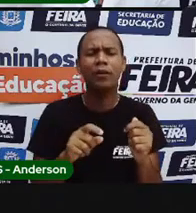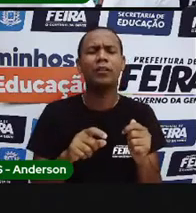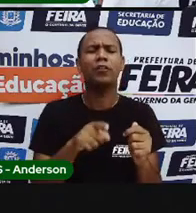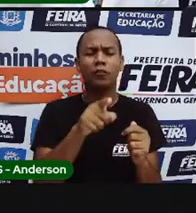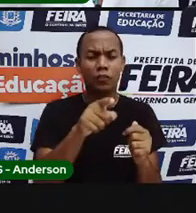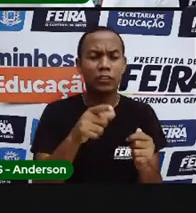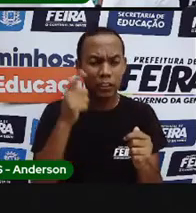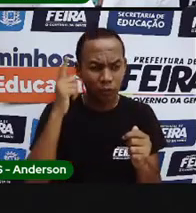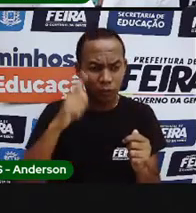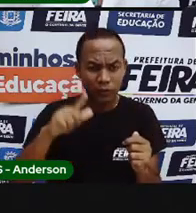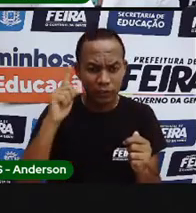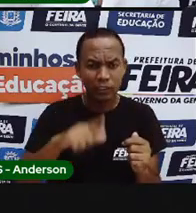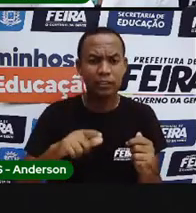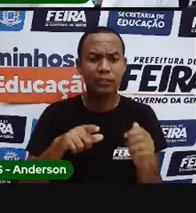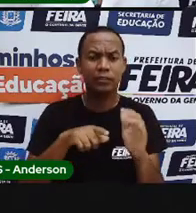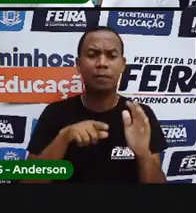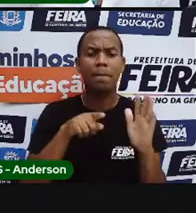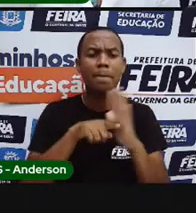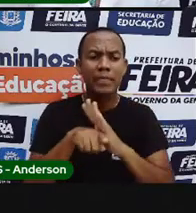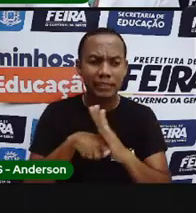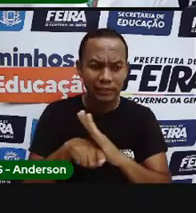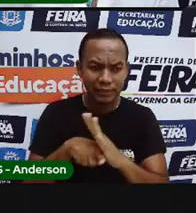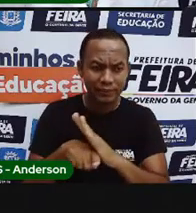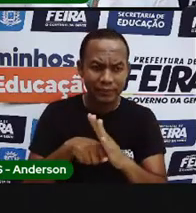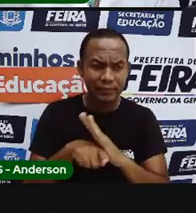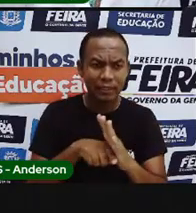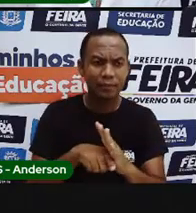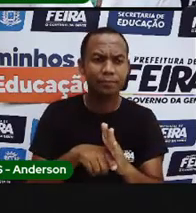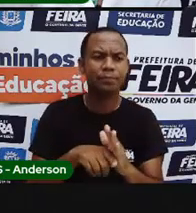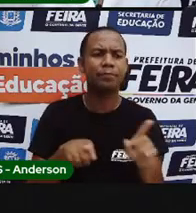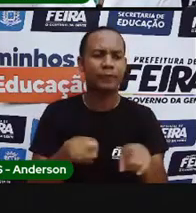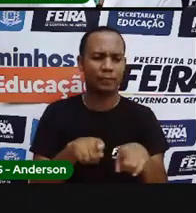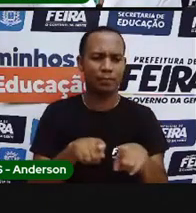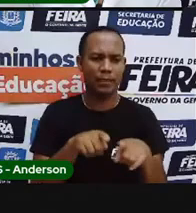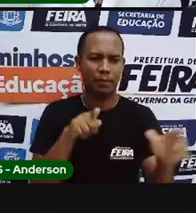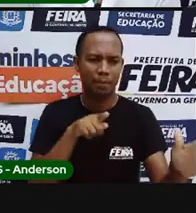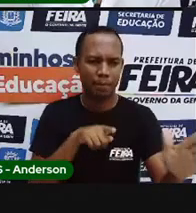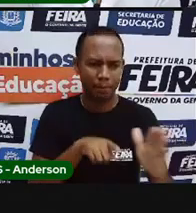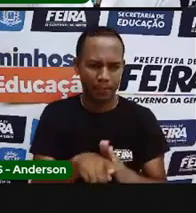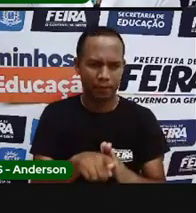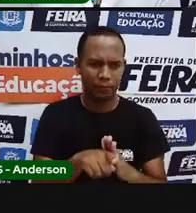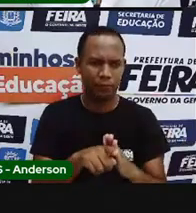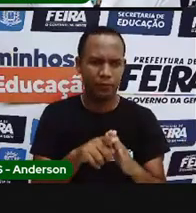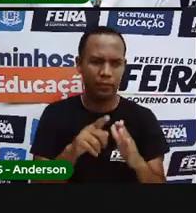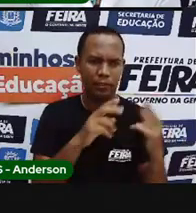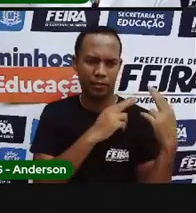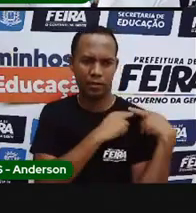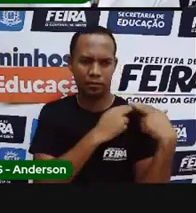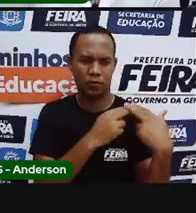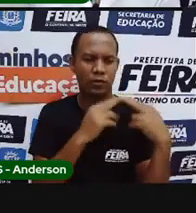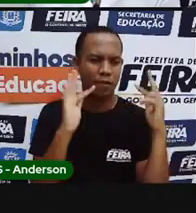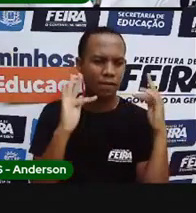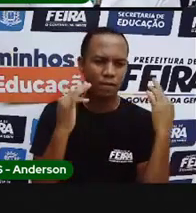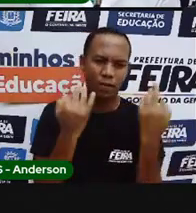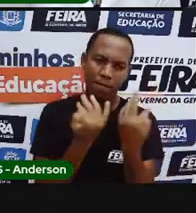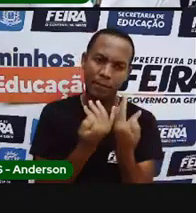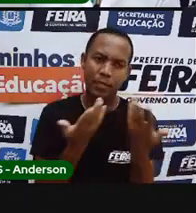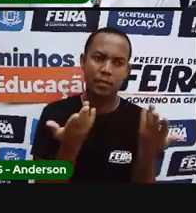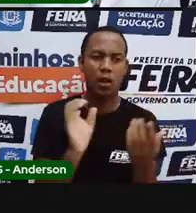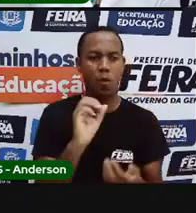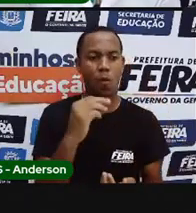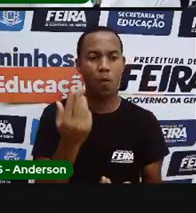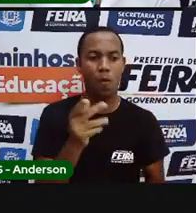O a gente pode fazer? Precisar. Perguntar a um adulto, né, um responsável, ou perguntar para o seu